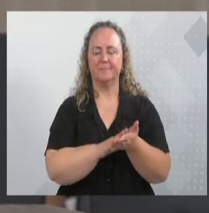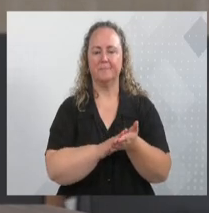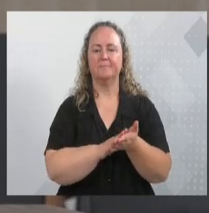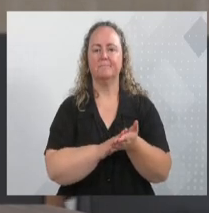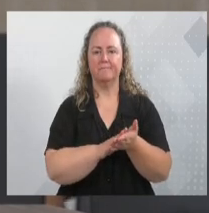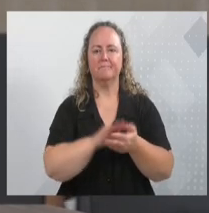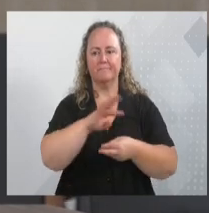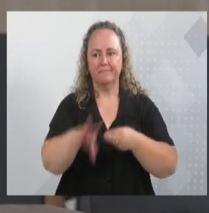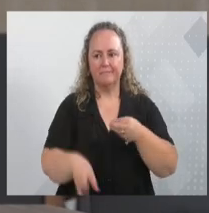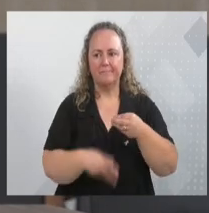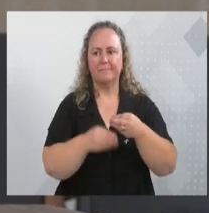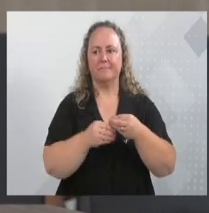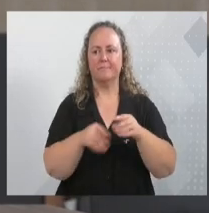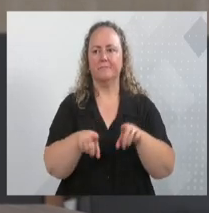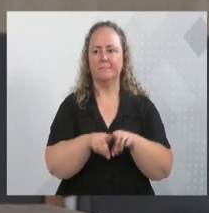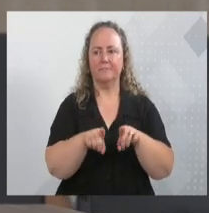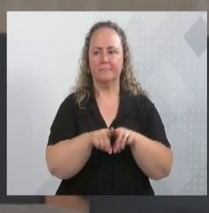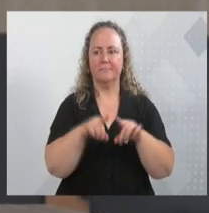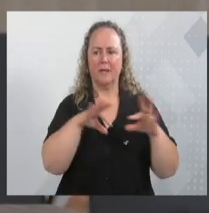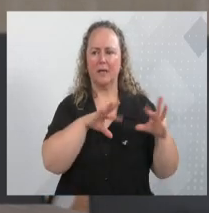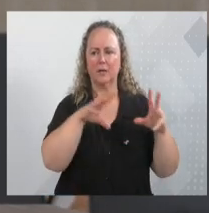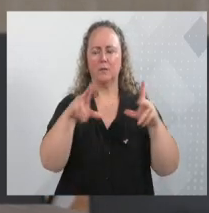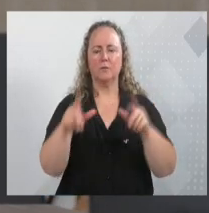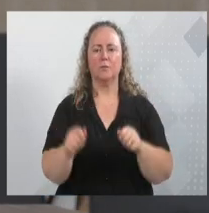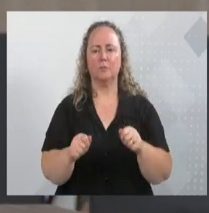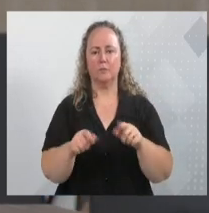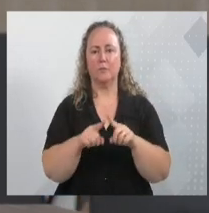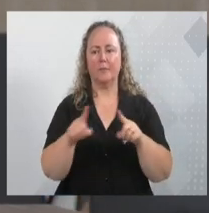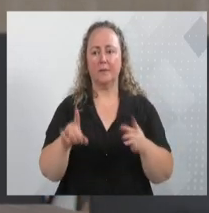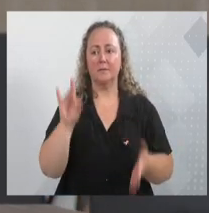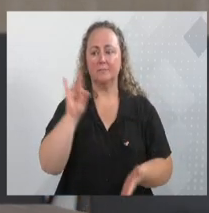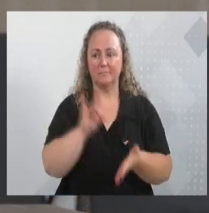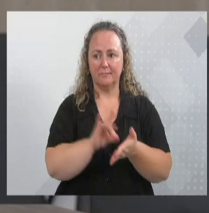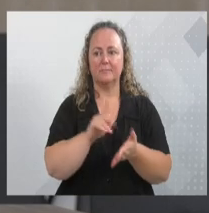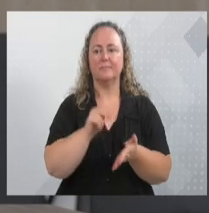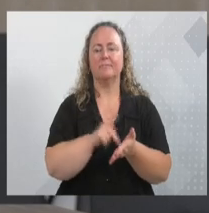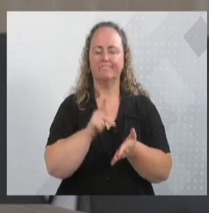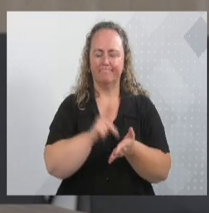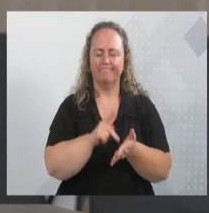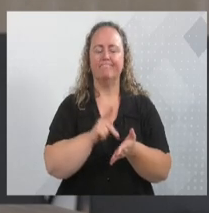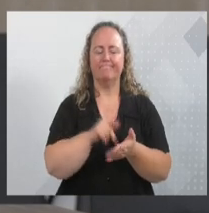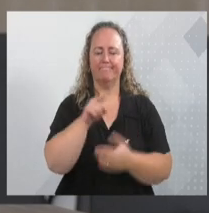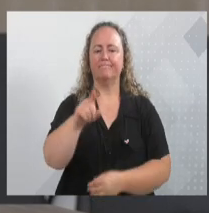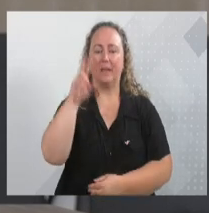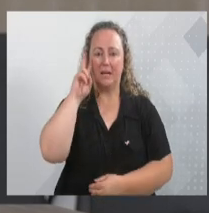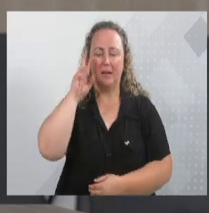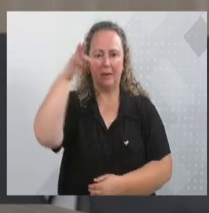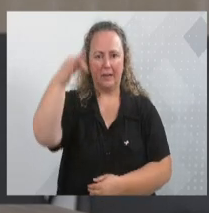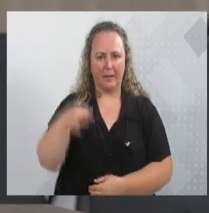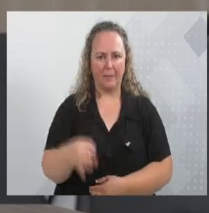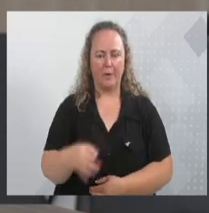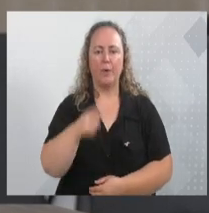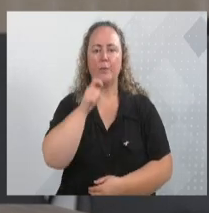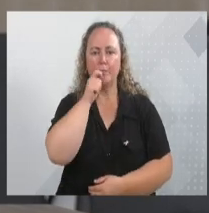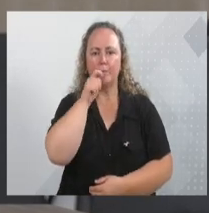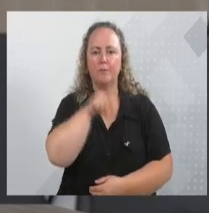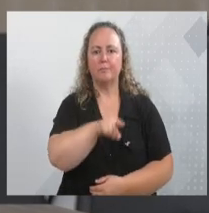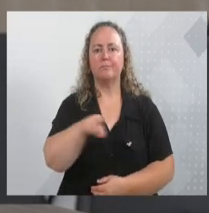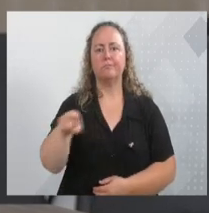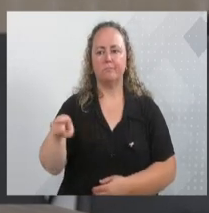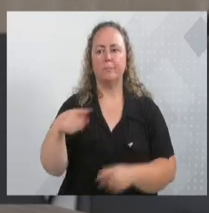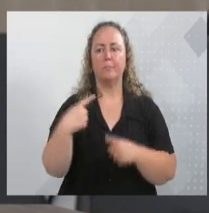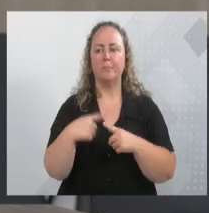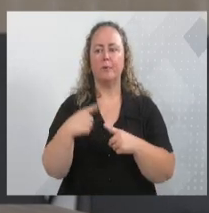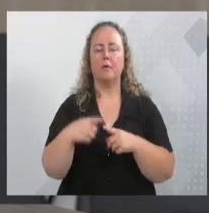complementei todos os agradecimentos, mas, de fato, faltou, e bem lembrado pelo vereador da Guarda Municipal de Trânsito, que